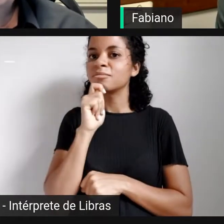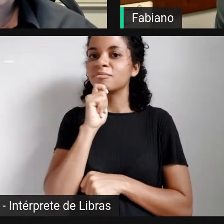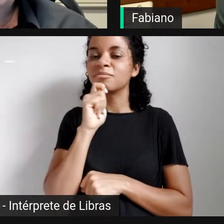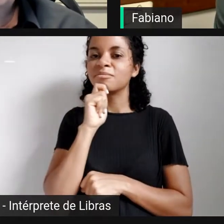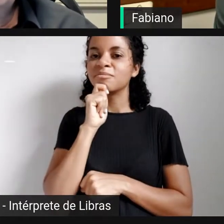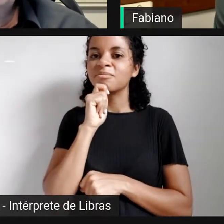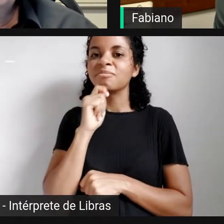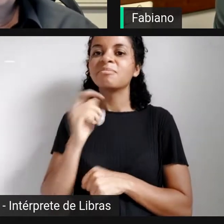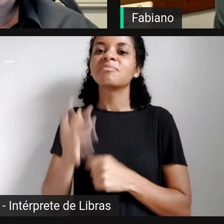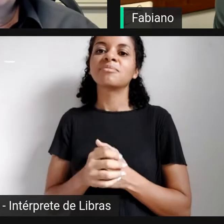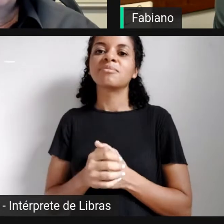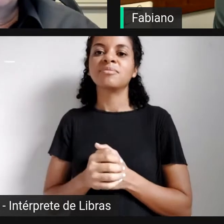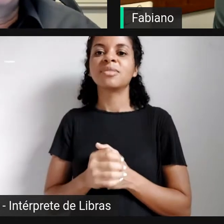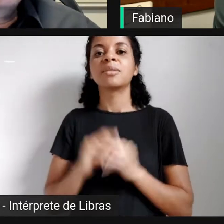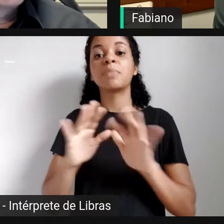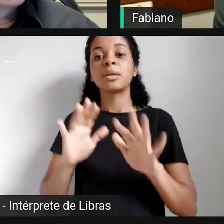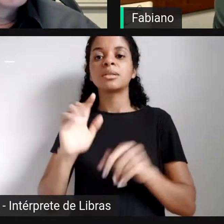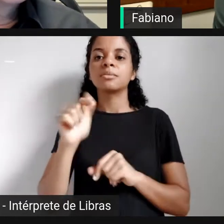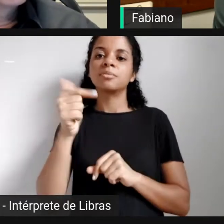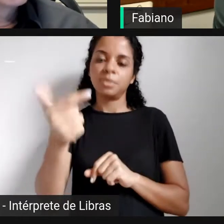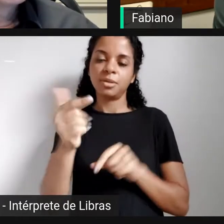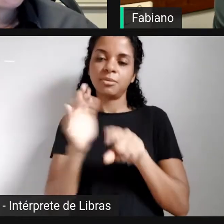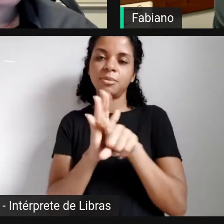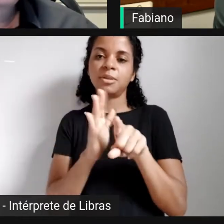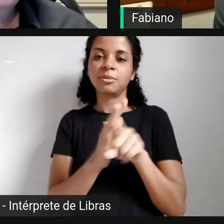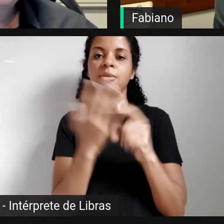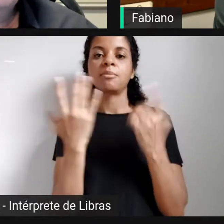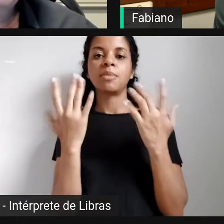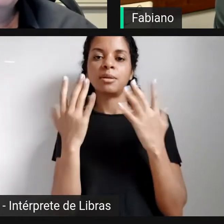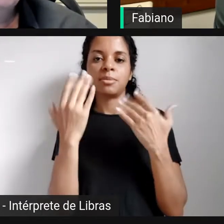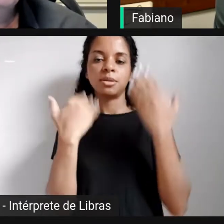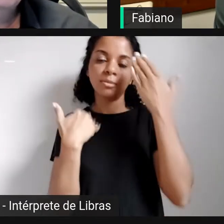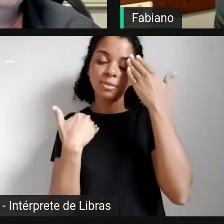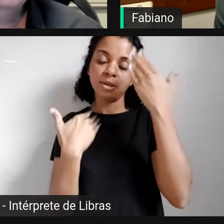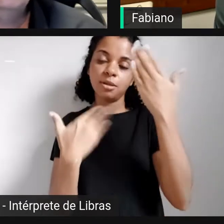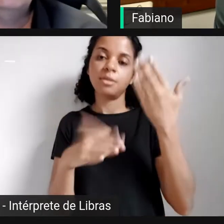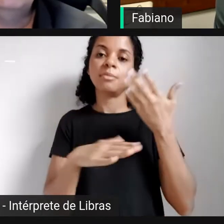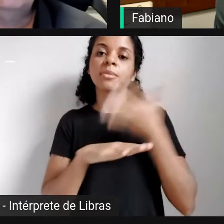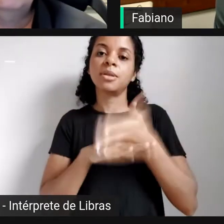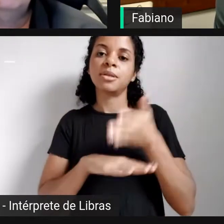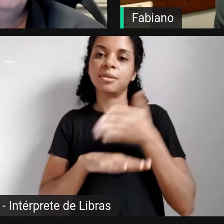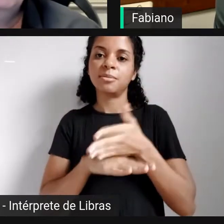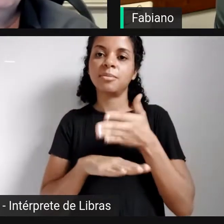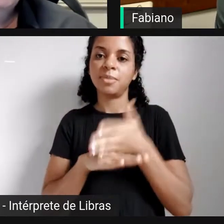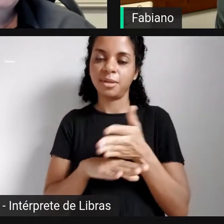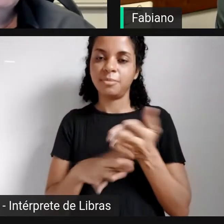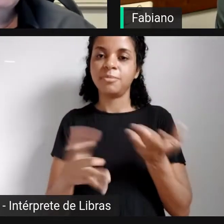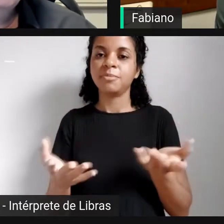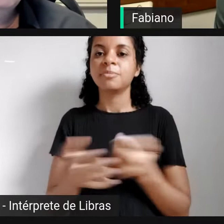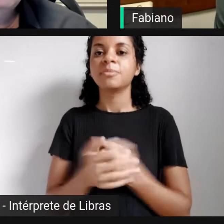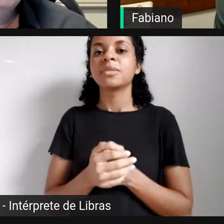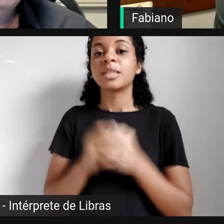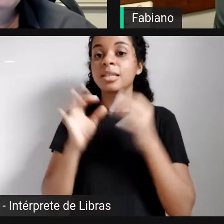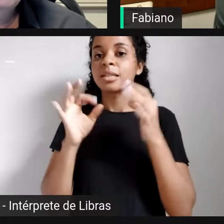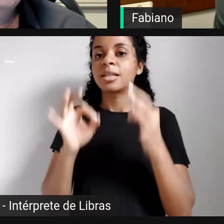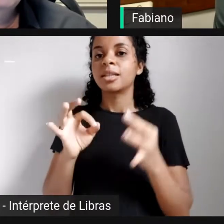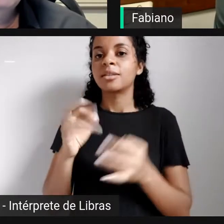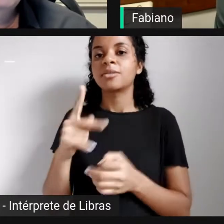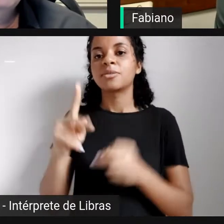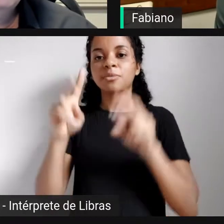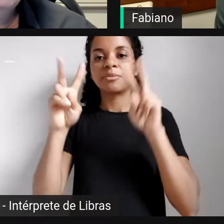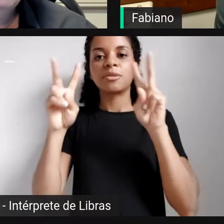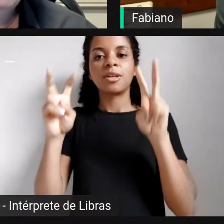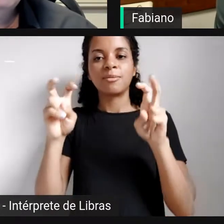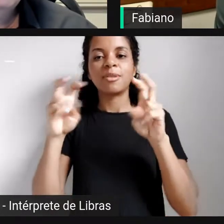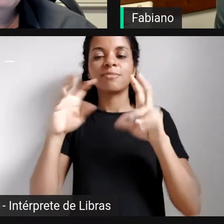Mas vamos deixar as perguntas para o final. Parabéns. Obrigado por participar do evento. Tenho certeza que esse tema vai enriquecer